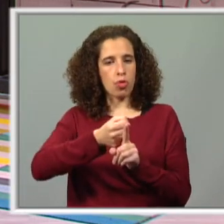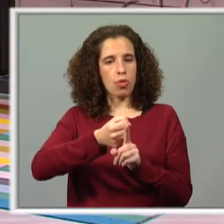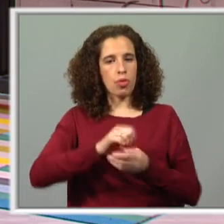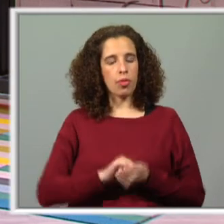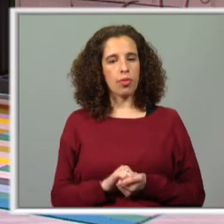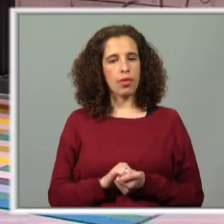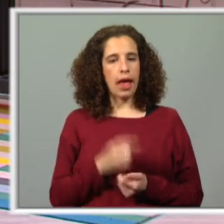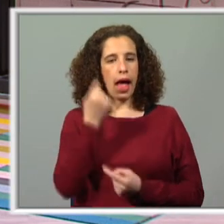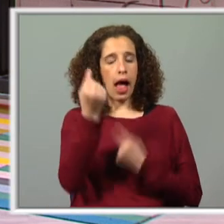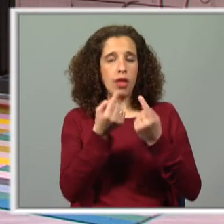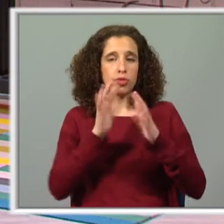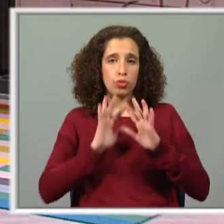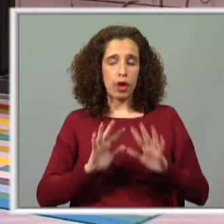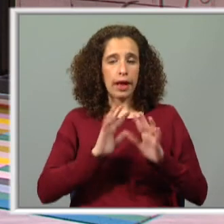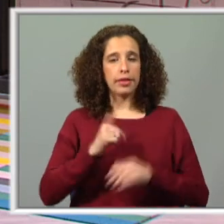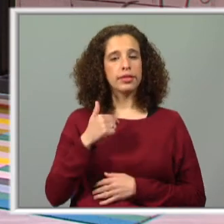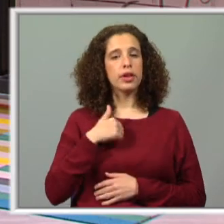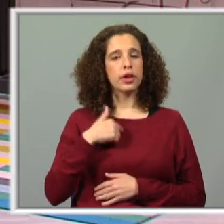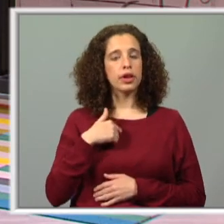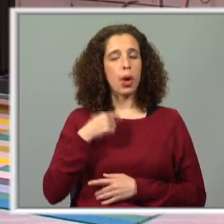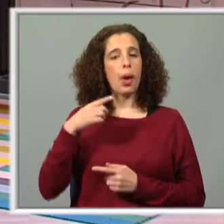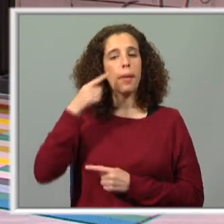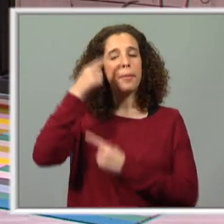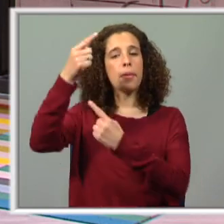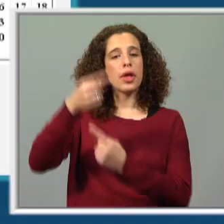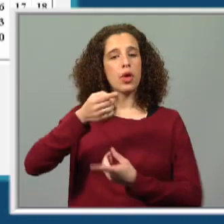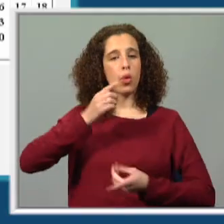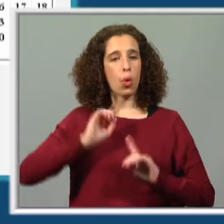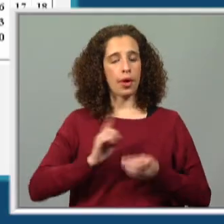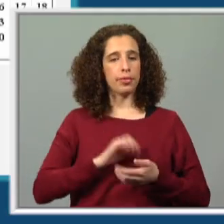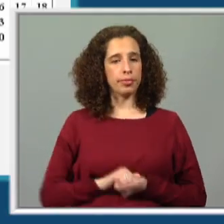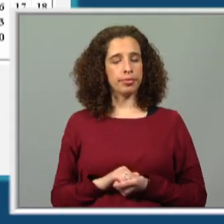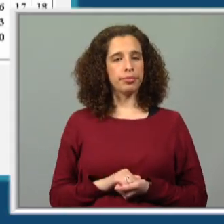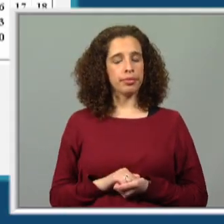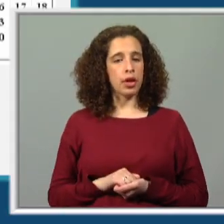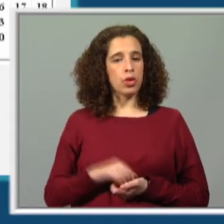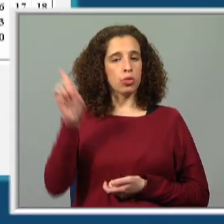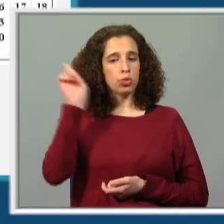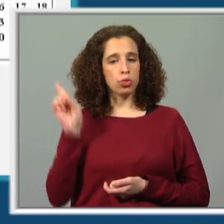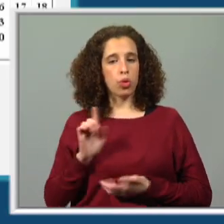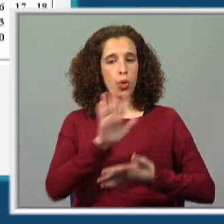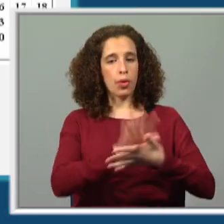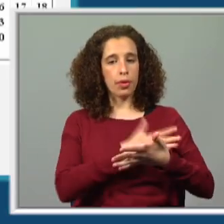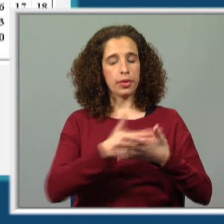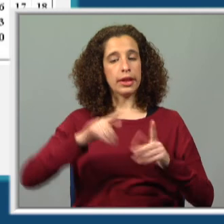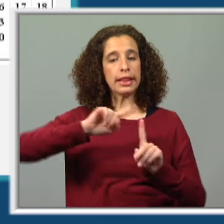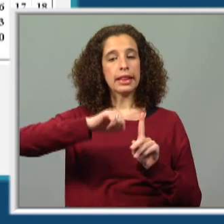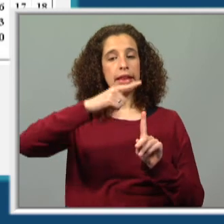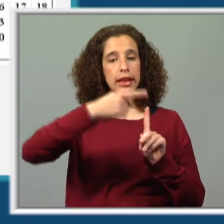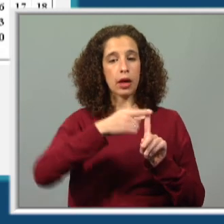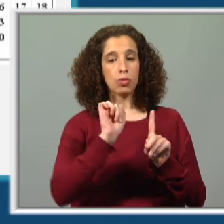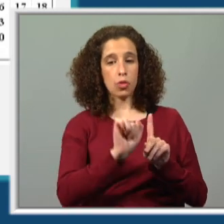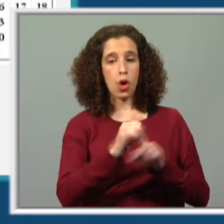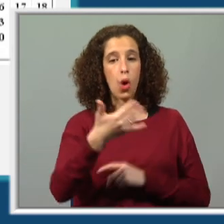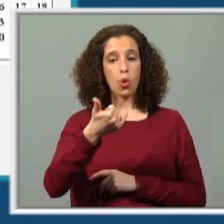alguma calma. Então, o que é que eu começo por te apresentar? Eu começo por te apresentar um calendário anual, ou seja, tem os